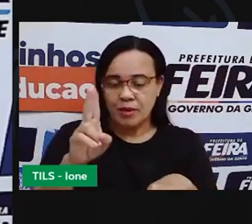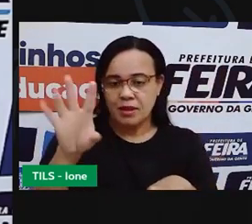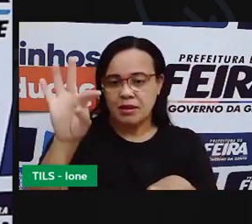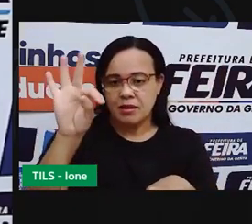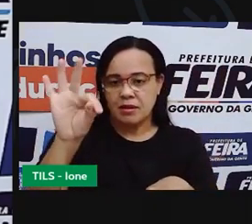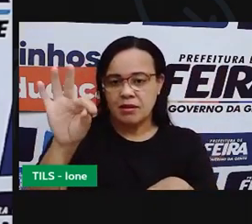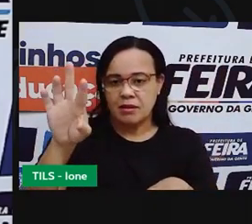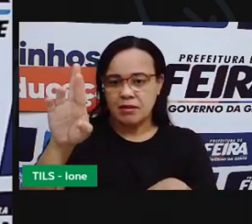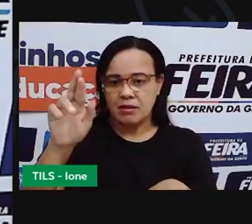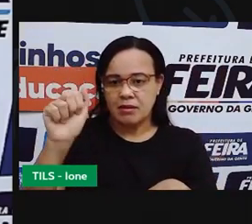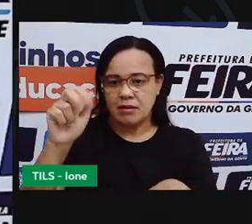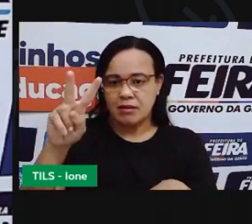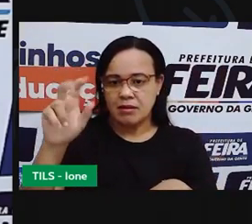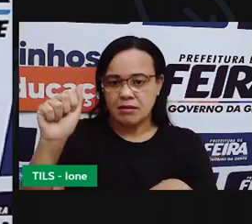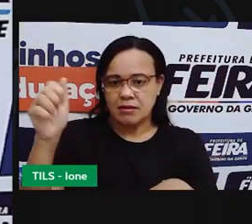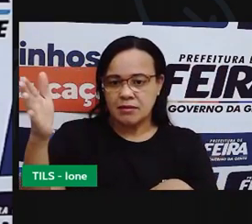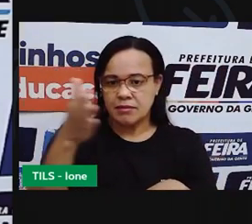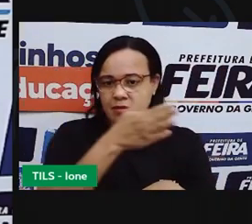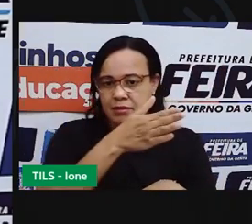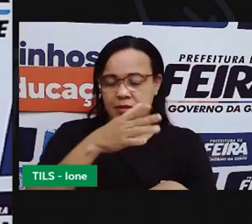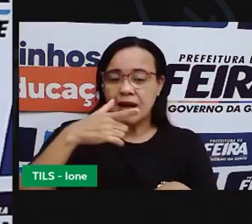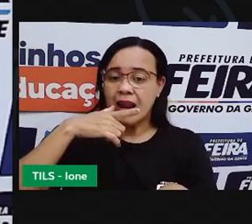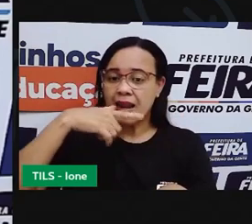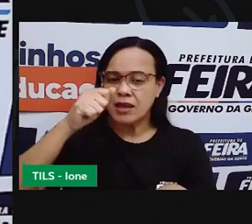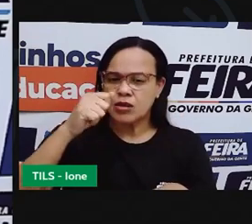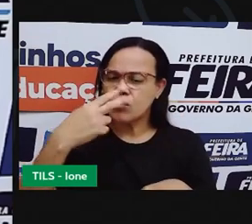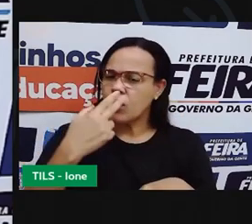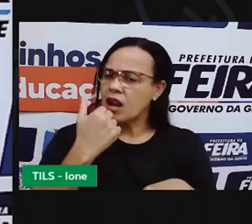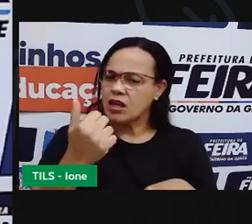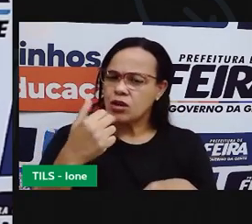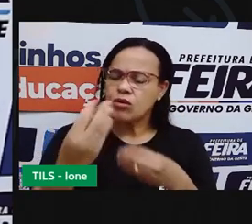Vou mostrar aqui a apresentação que eu preparei para essa aula.